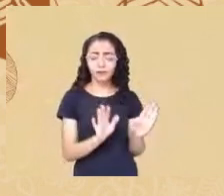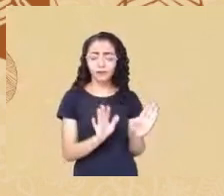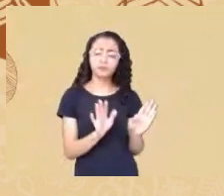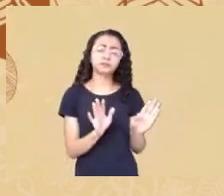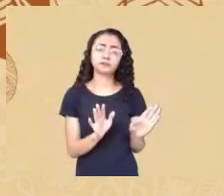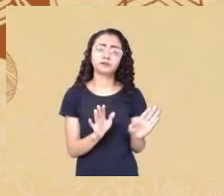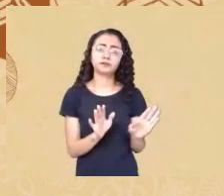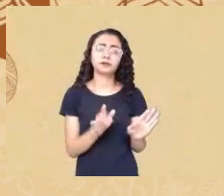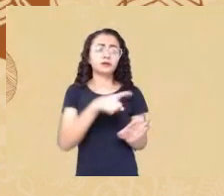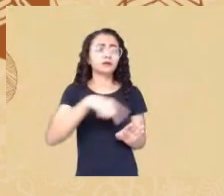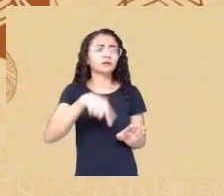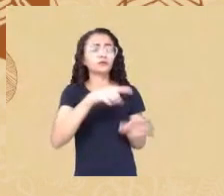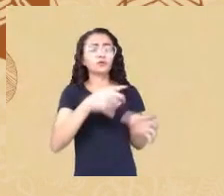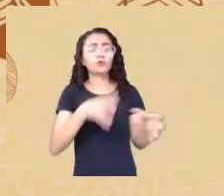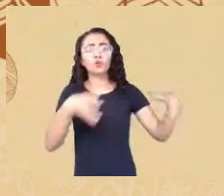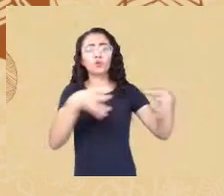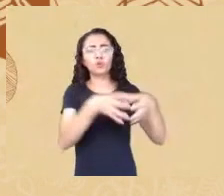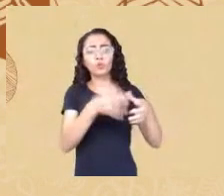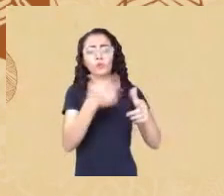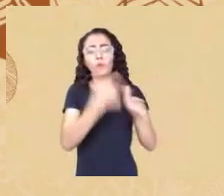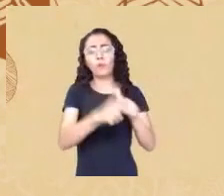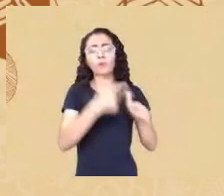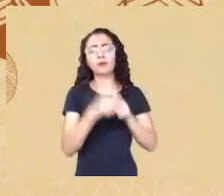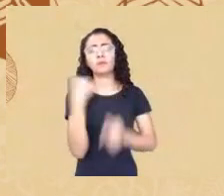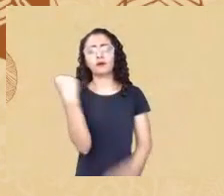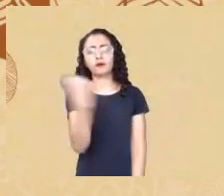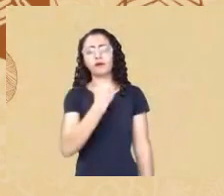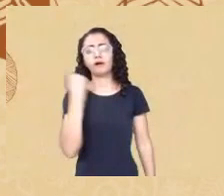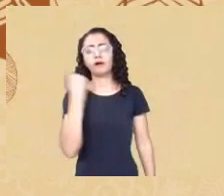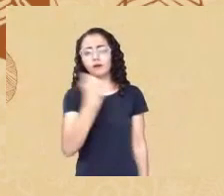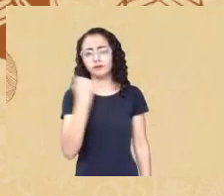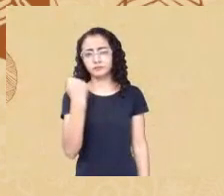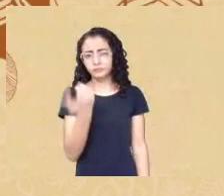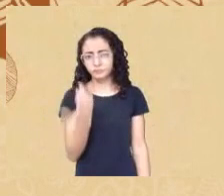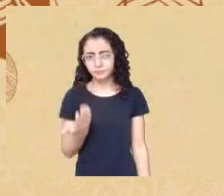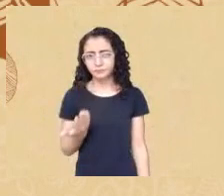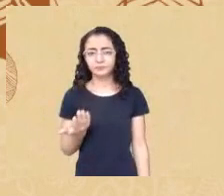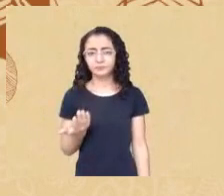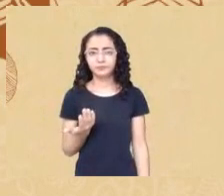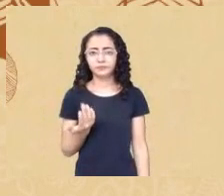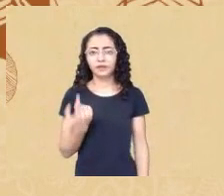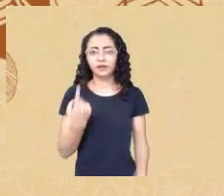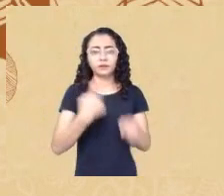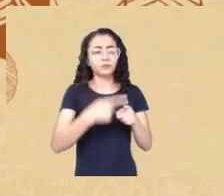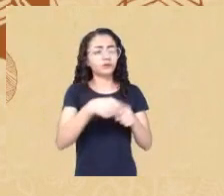grave porque eles se proliferavam muito rapidamente